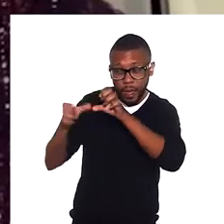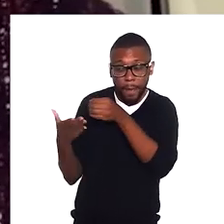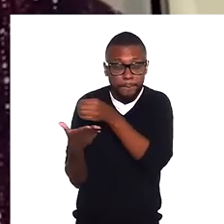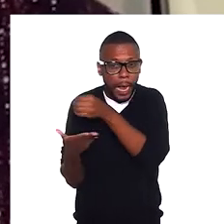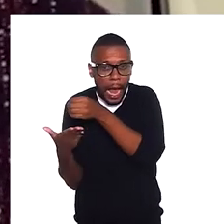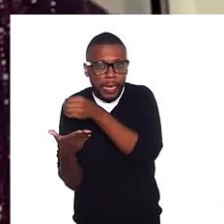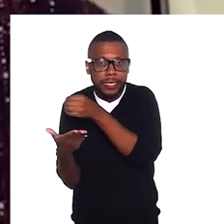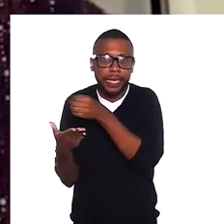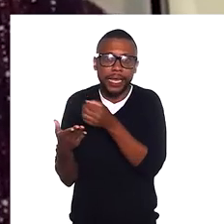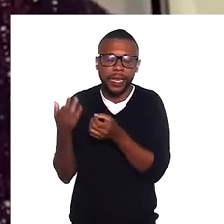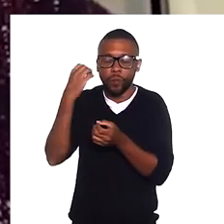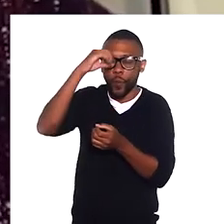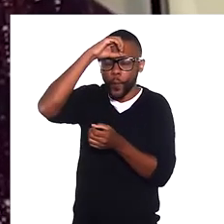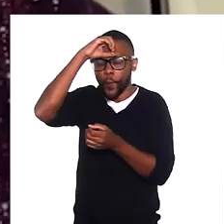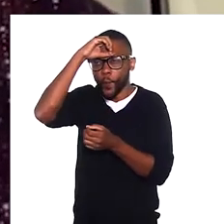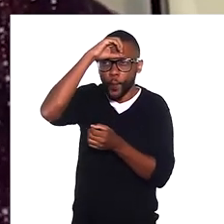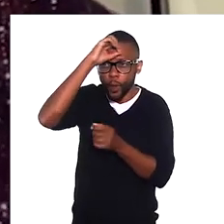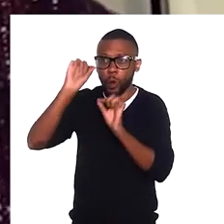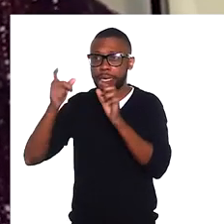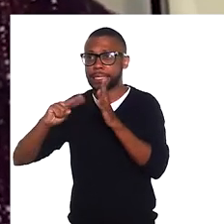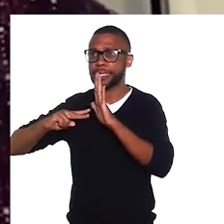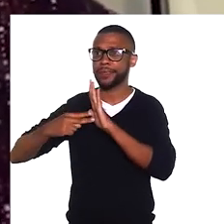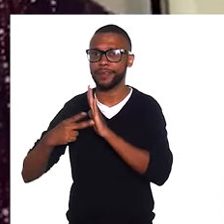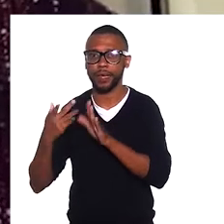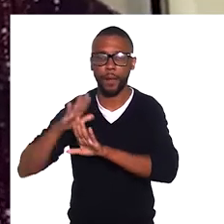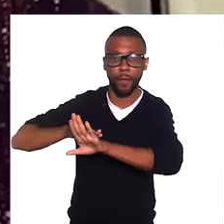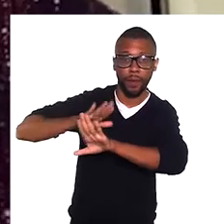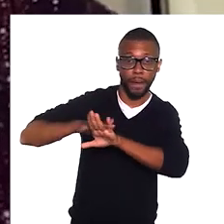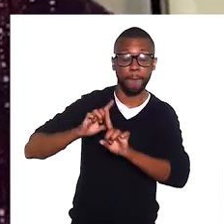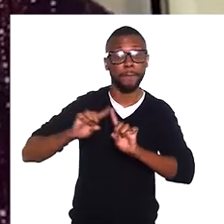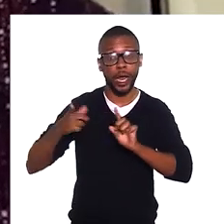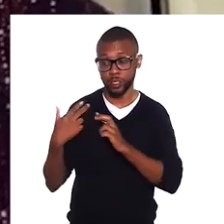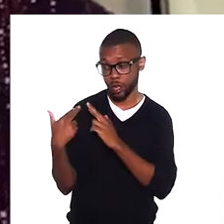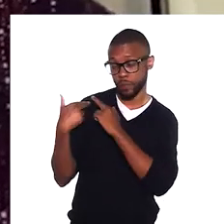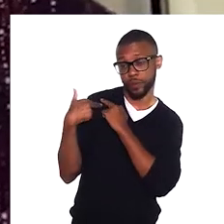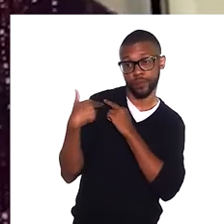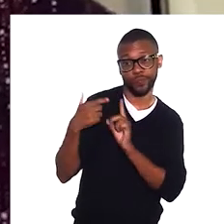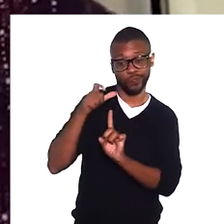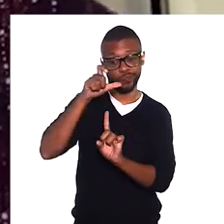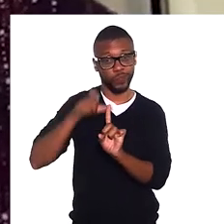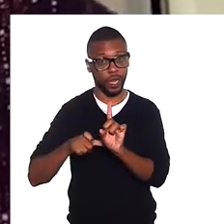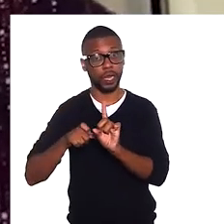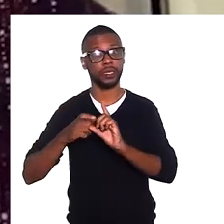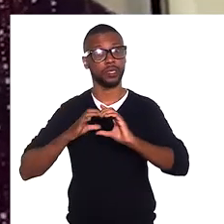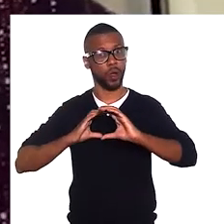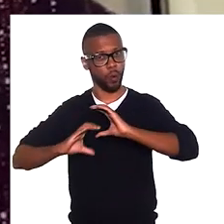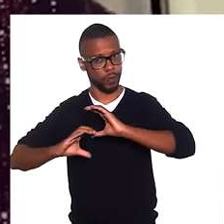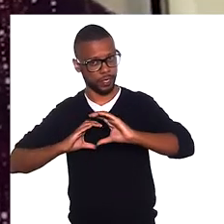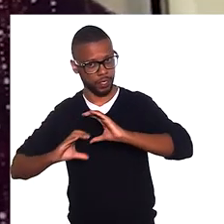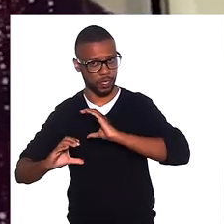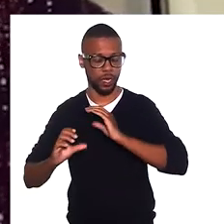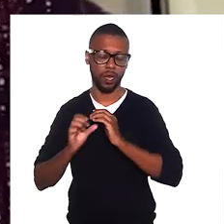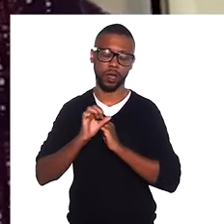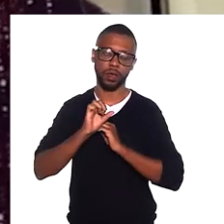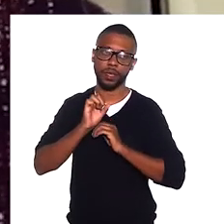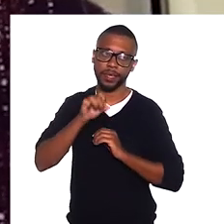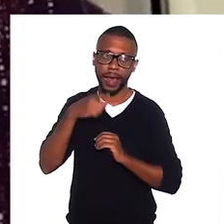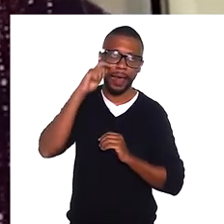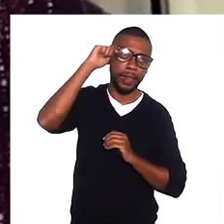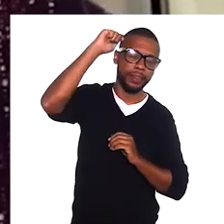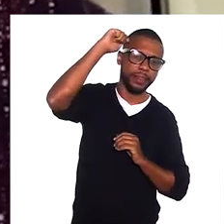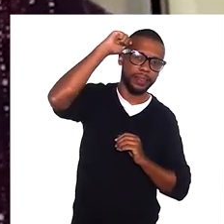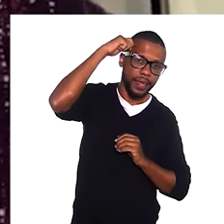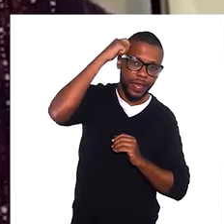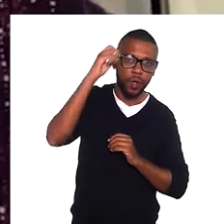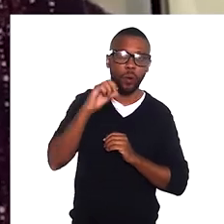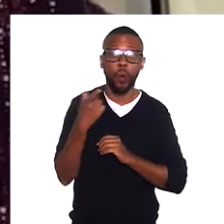verdade significa. Mas eu acho que eles também têm que falar. É responsabilidade do comunicador e da comunicadora, independente dele ser